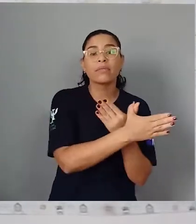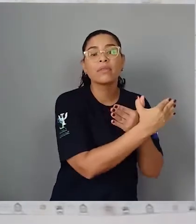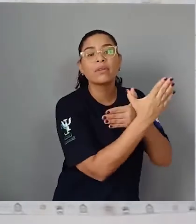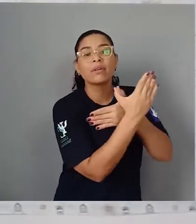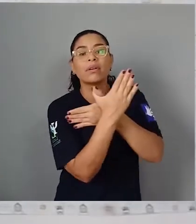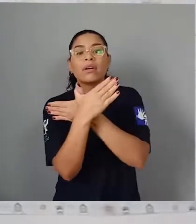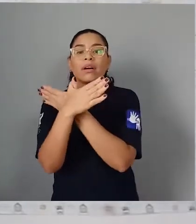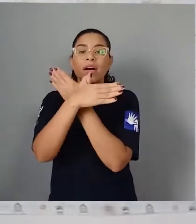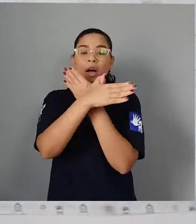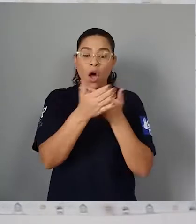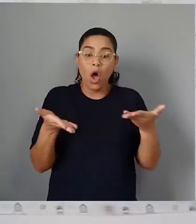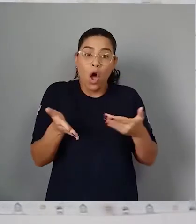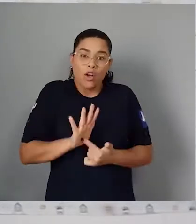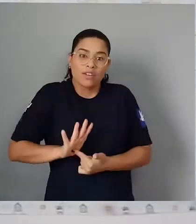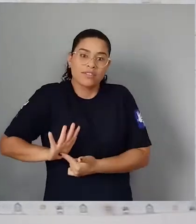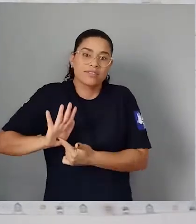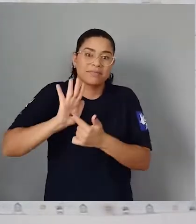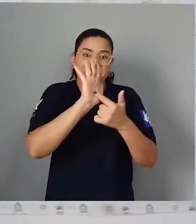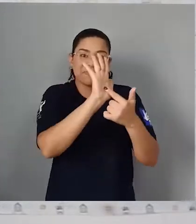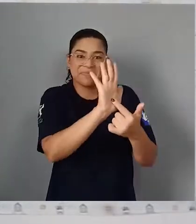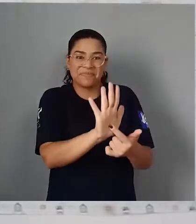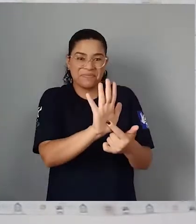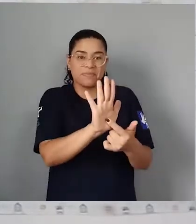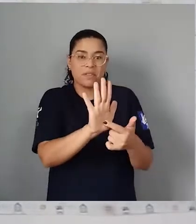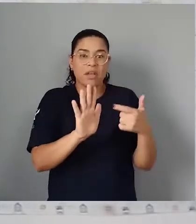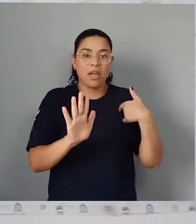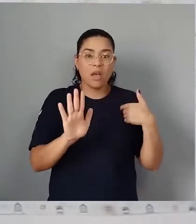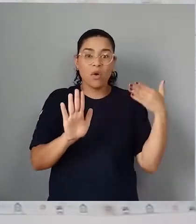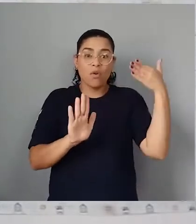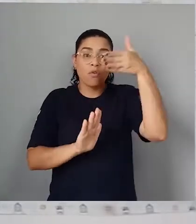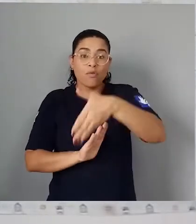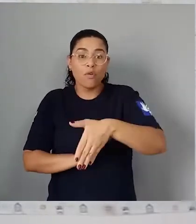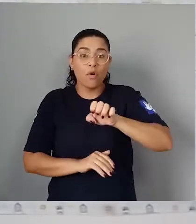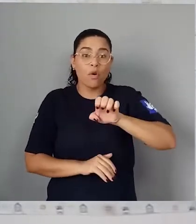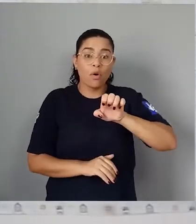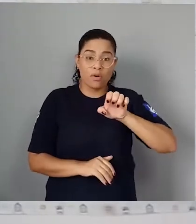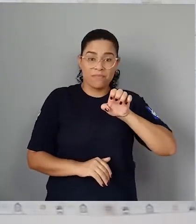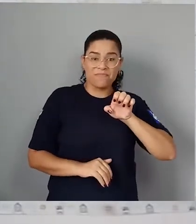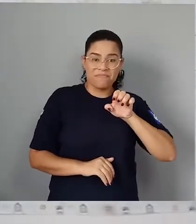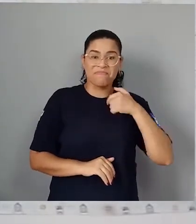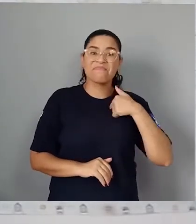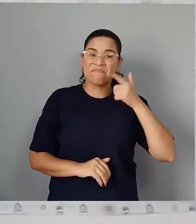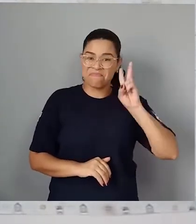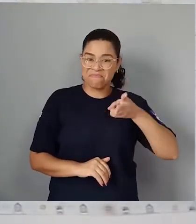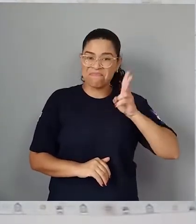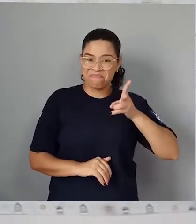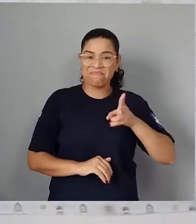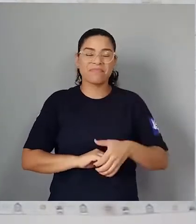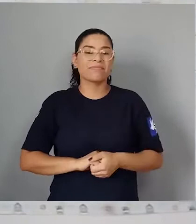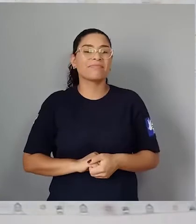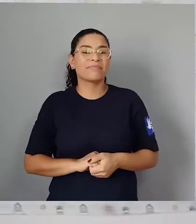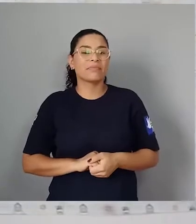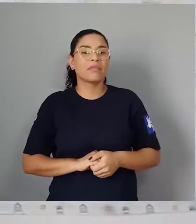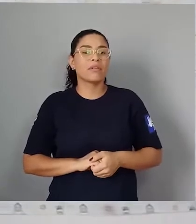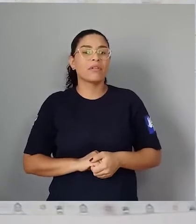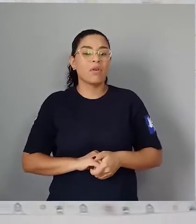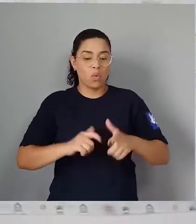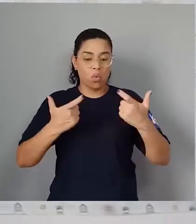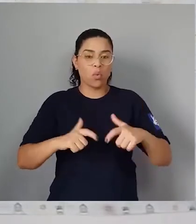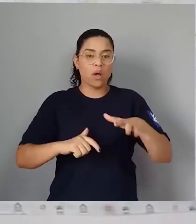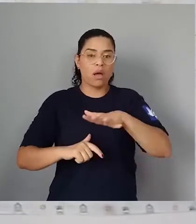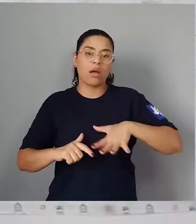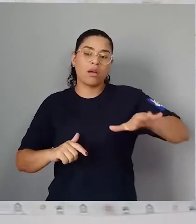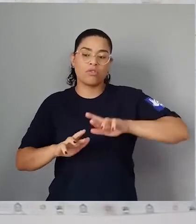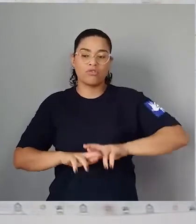apresentação E eu, Eduardo Vou de qualquer maneira O salão é diferente Não tem